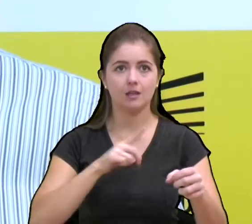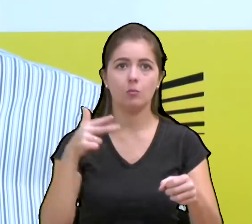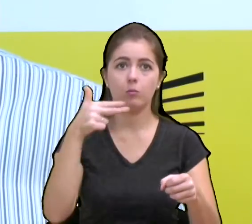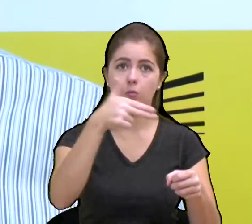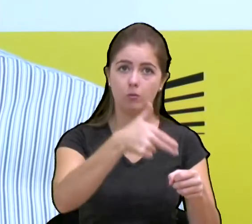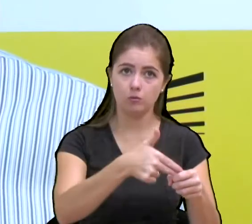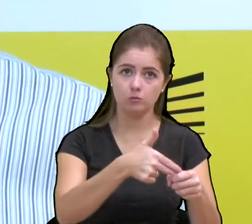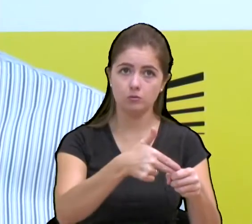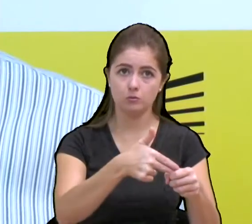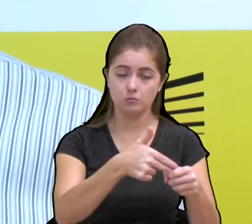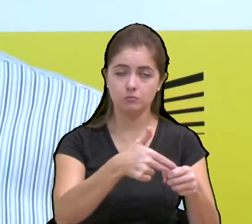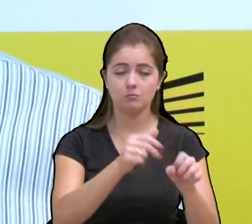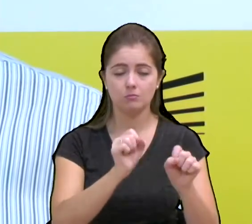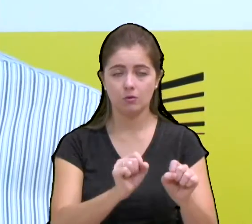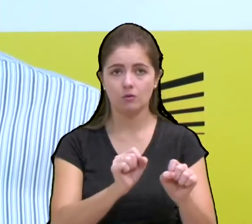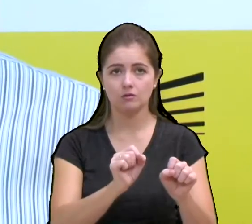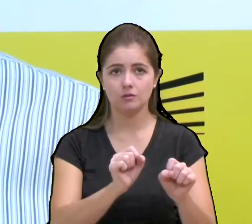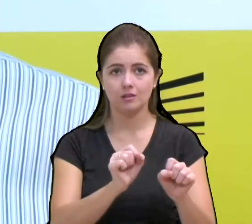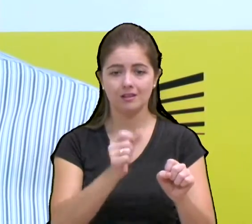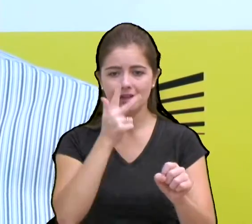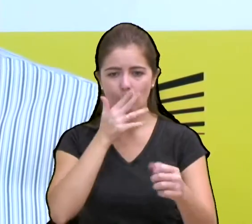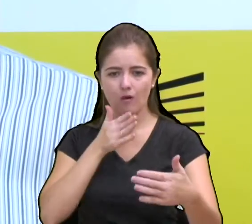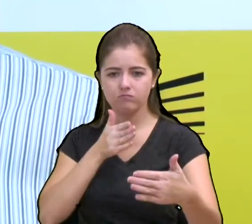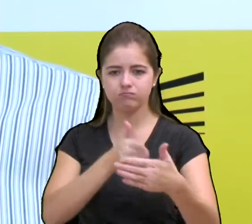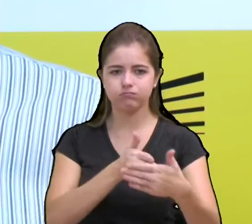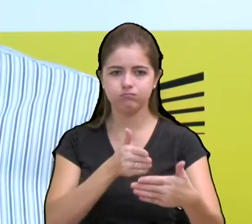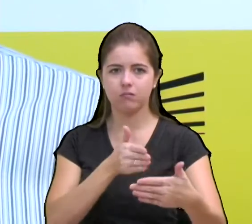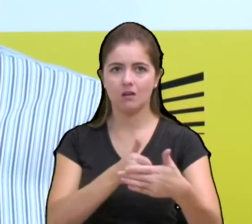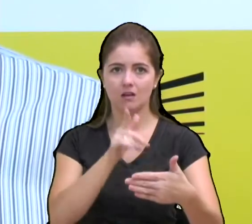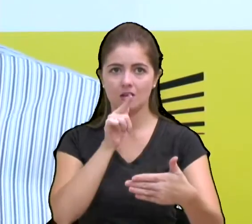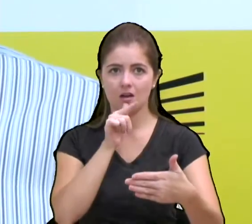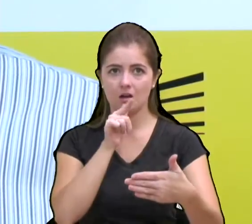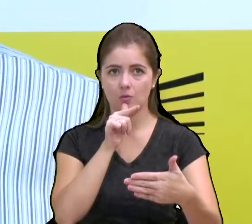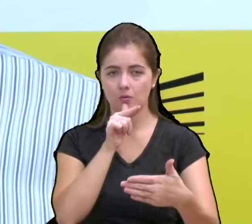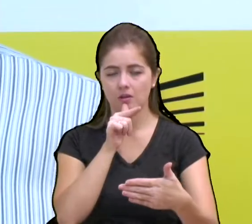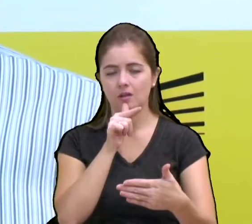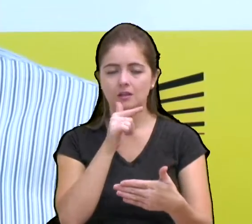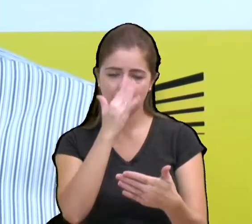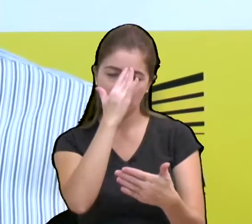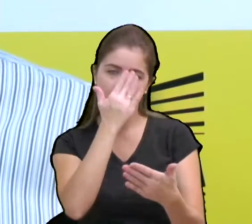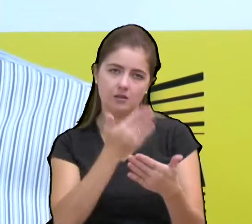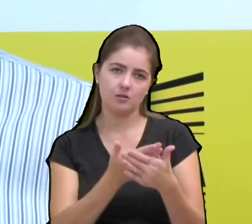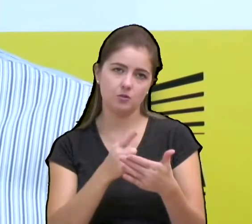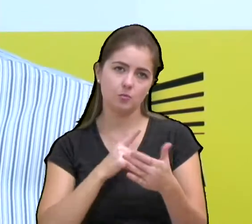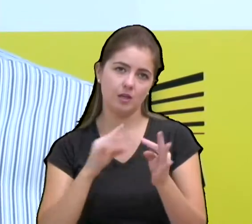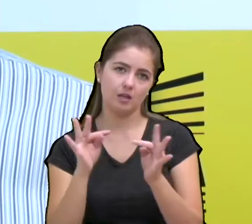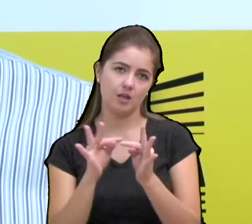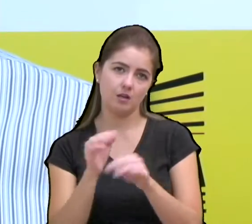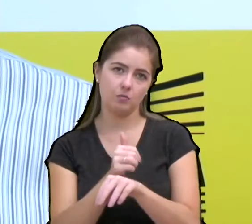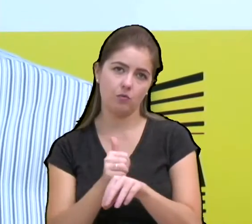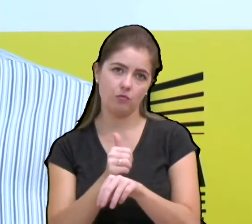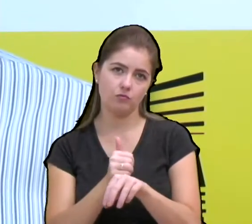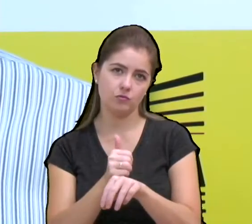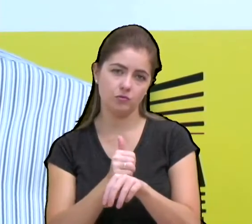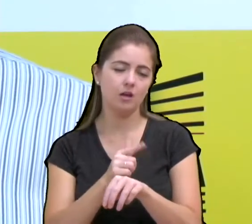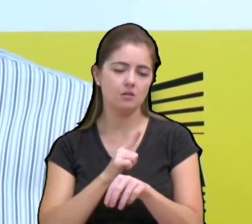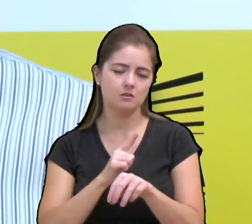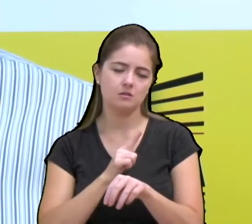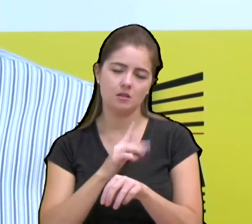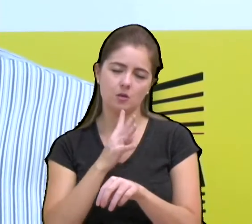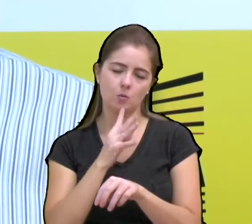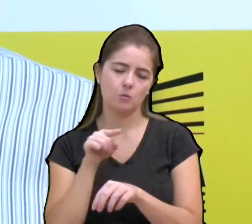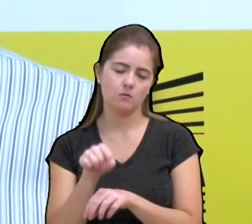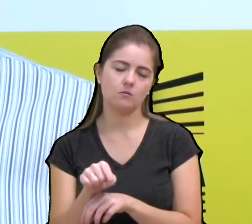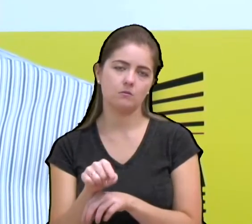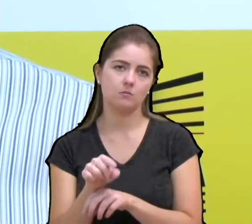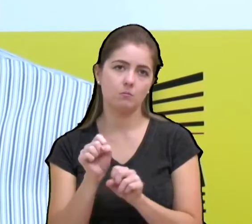que a gente possa conter essa água. Eu acredito que técnicos muito bem responsáveis têm esse conhecimento que se pode, junto ao poder